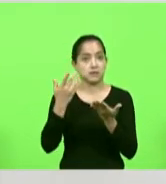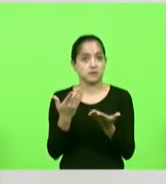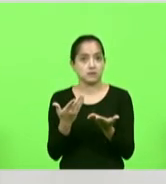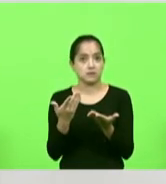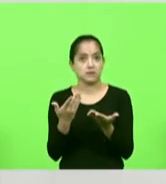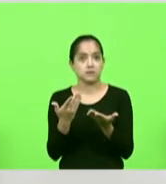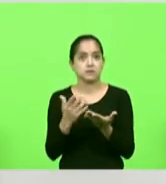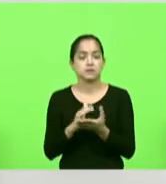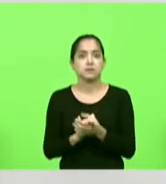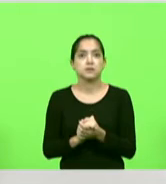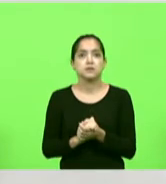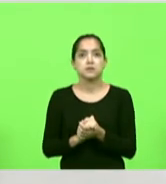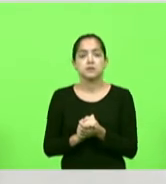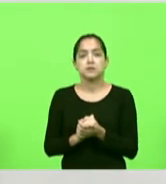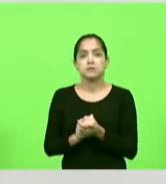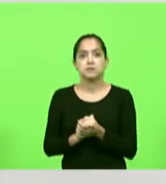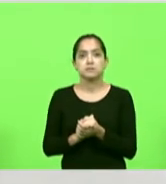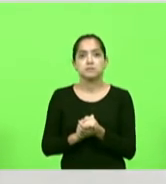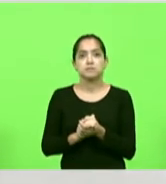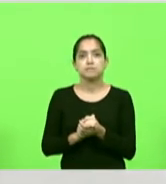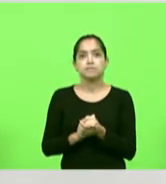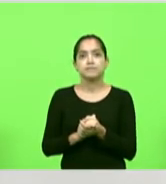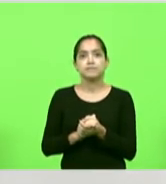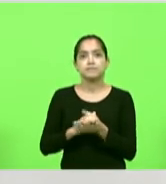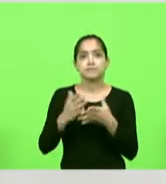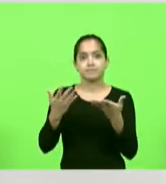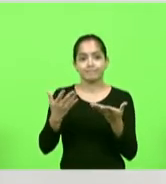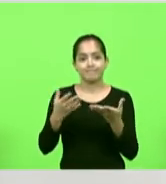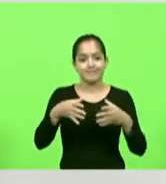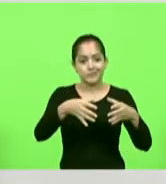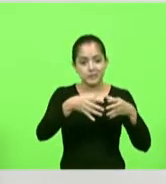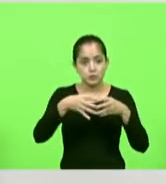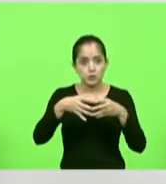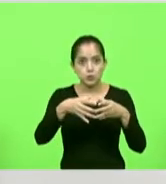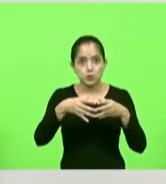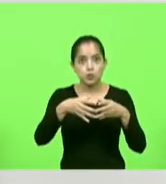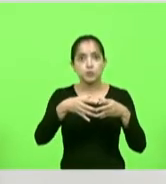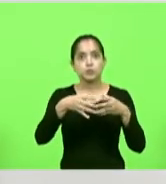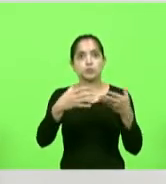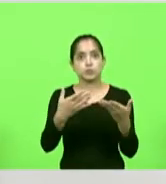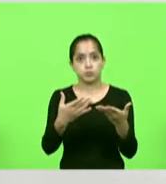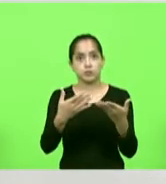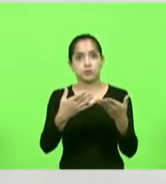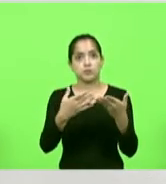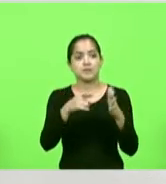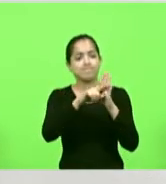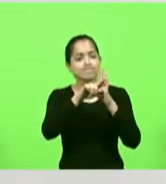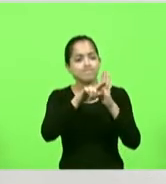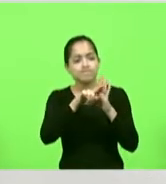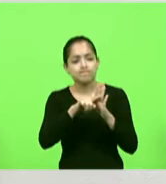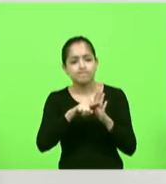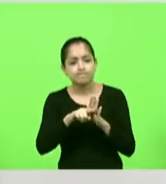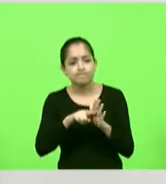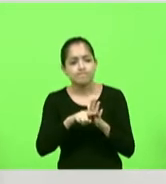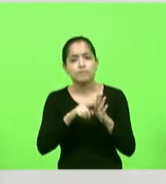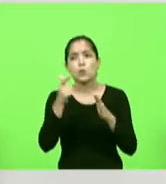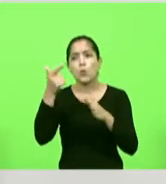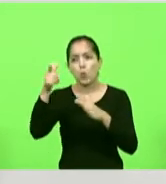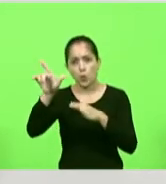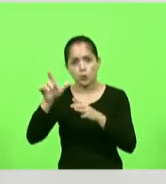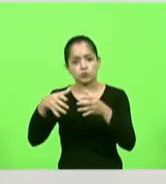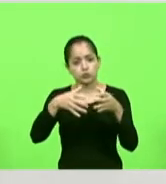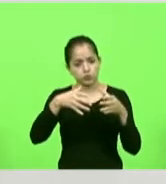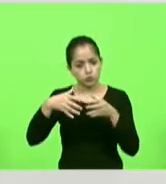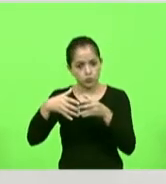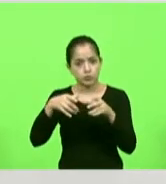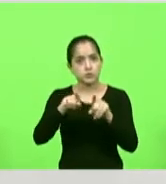força-tarefa que vai envolver todas as outras entidades para que